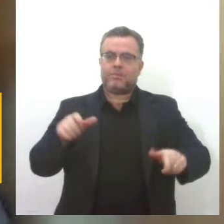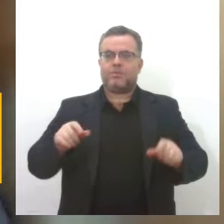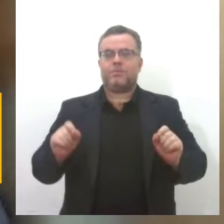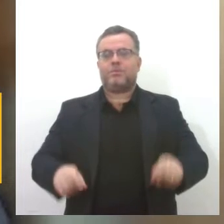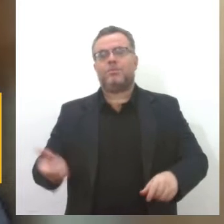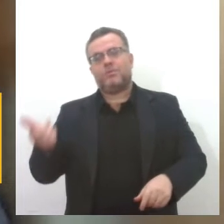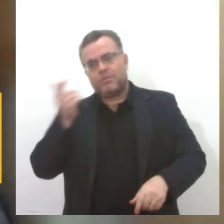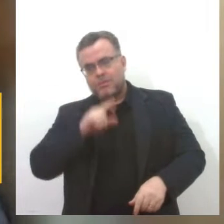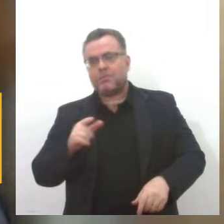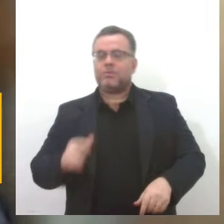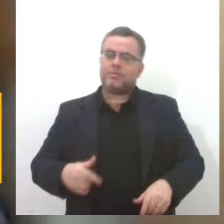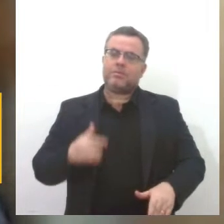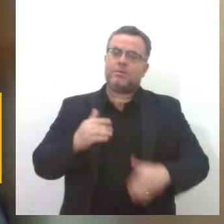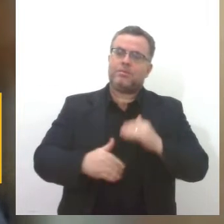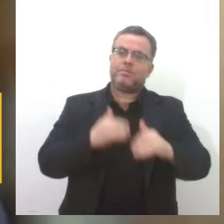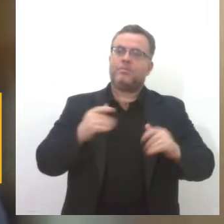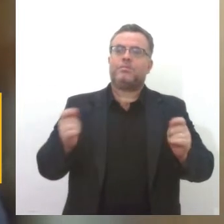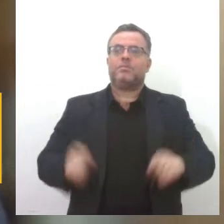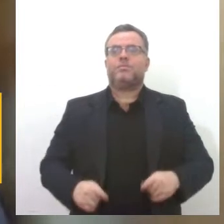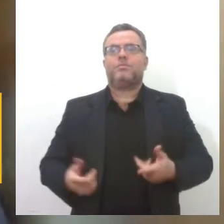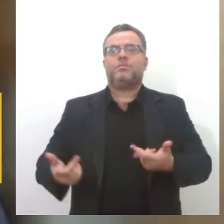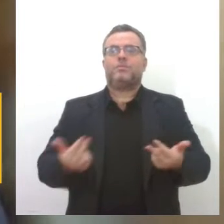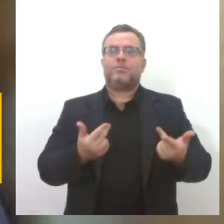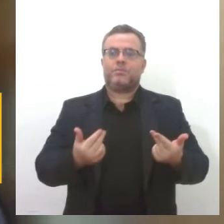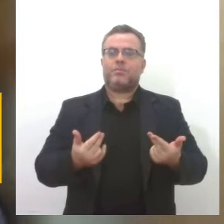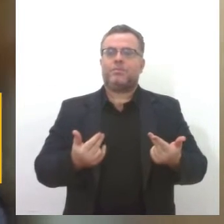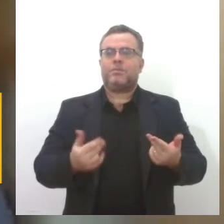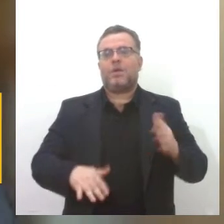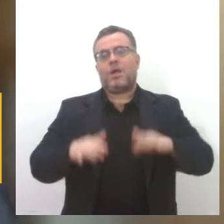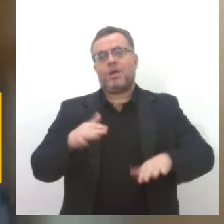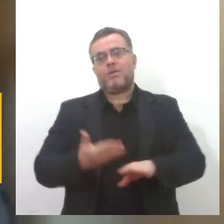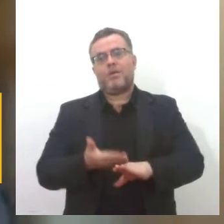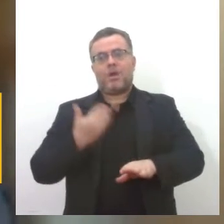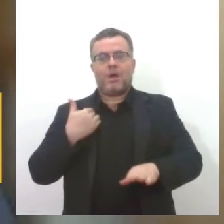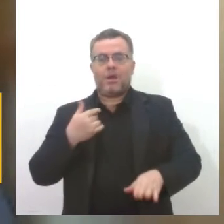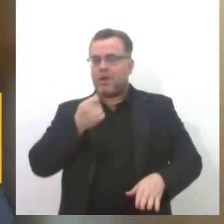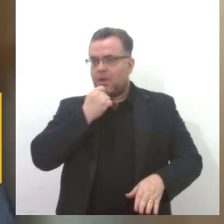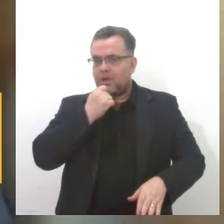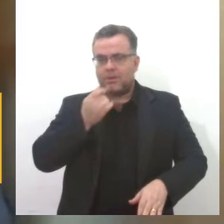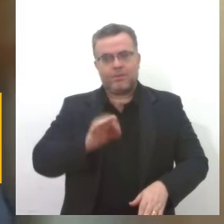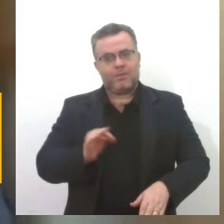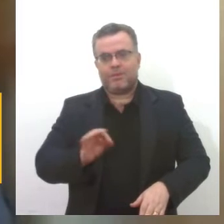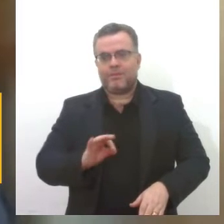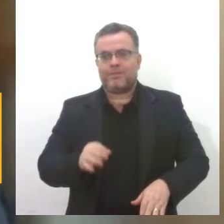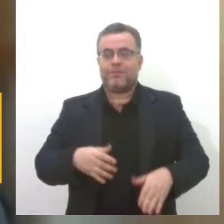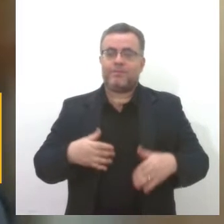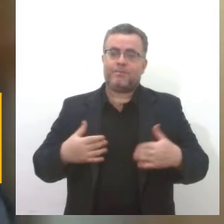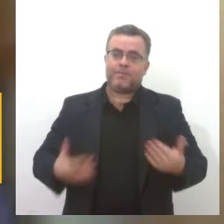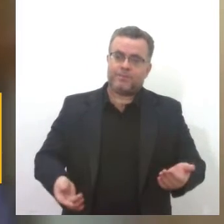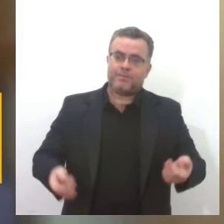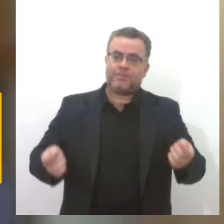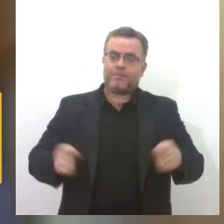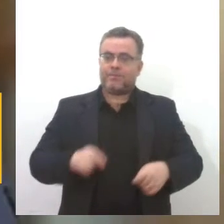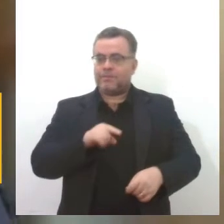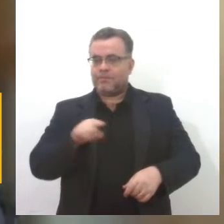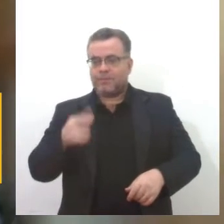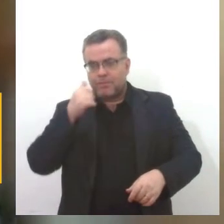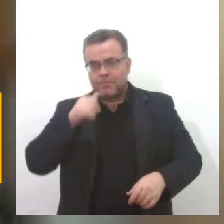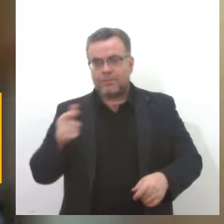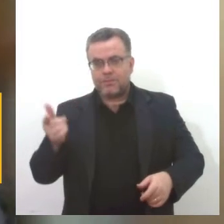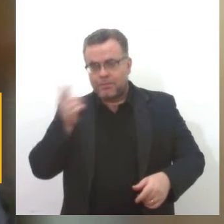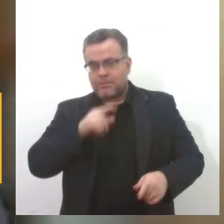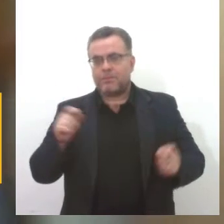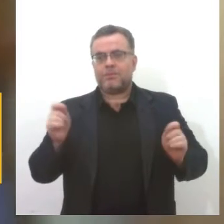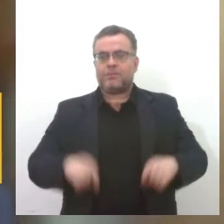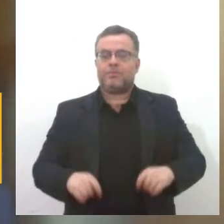fazer muitas das vezes diversas atividades ao mesmo tempo, coisas que às vezes o homem faz por etapas. A mulher, às vezes, ela consegue estar aqui cuidando